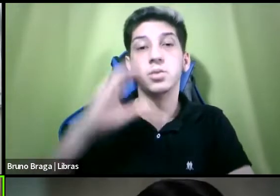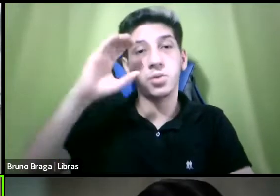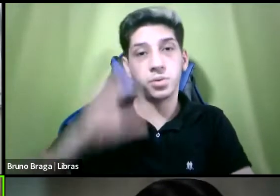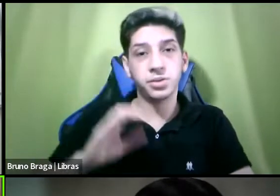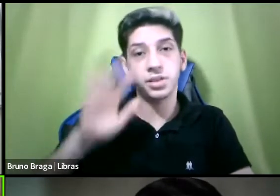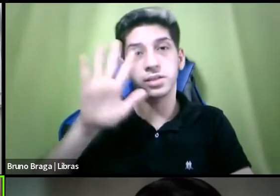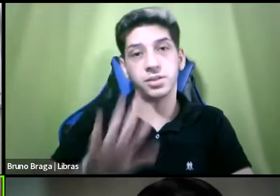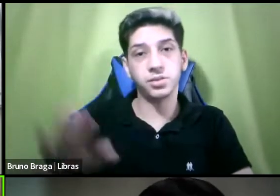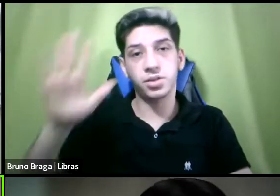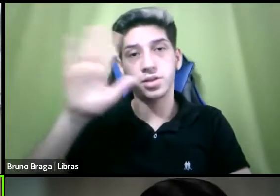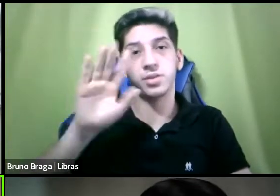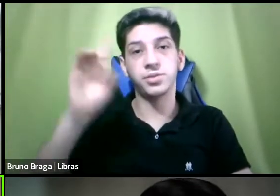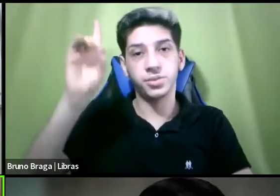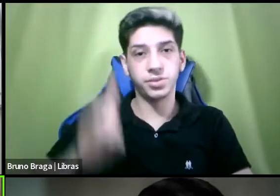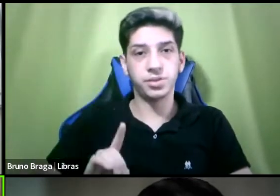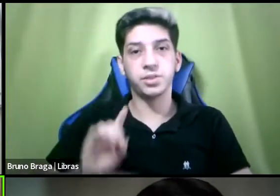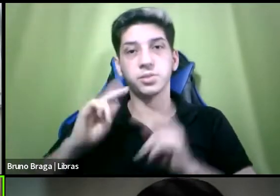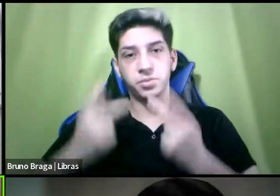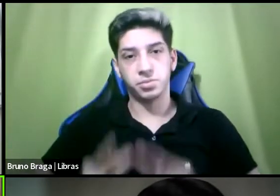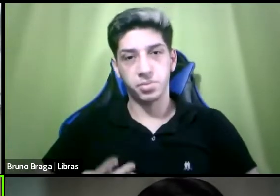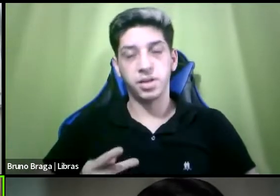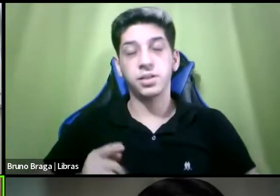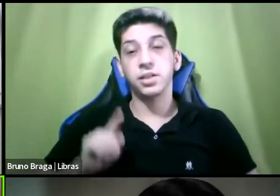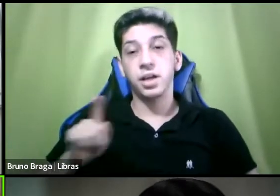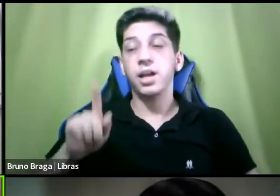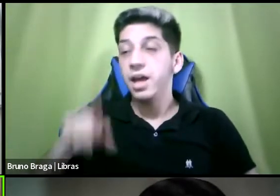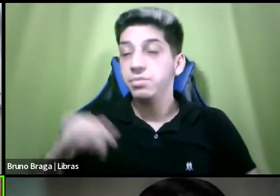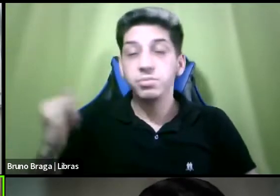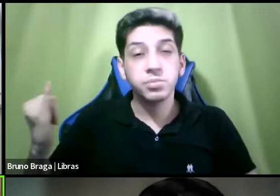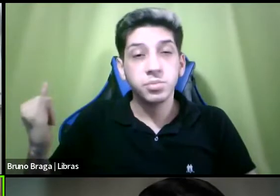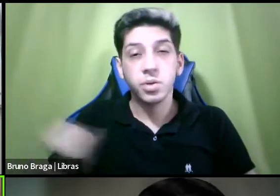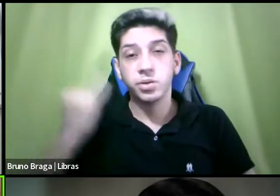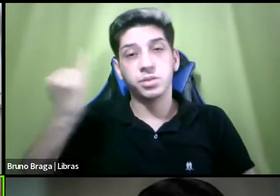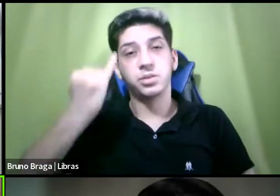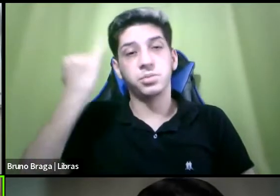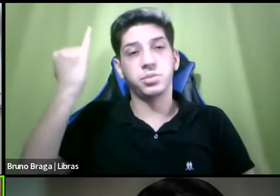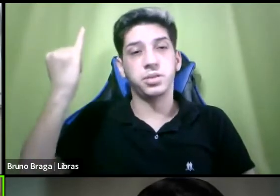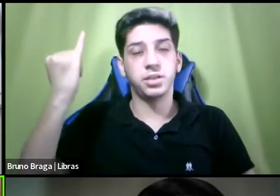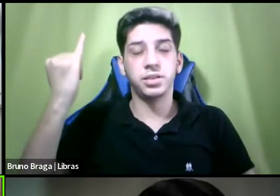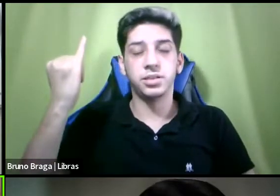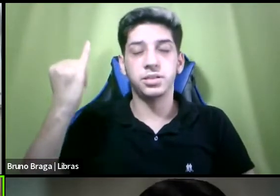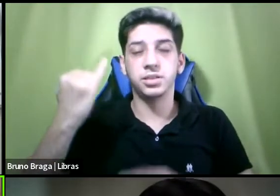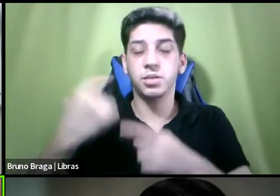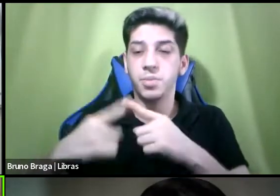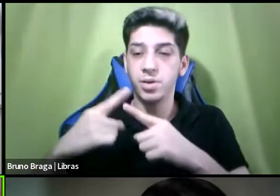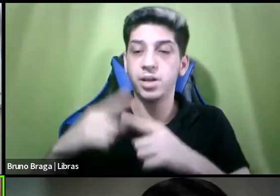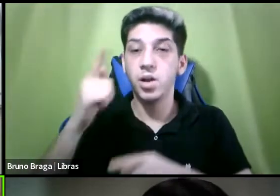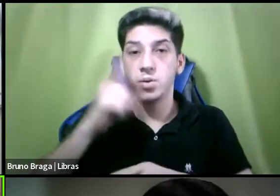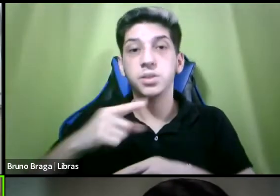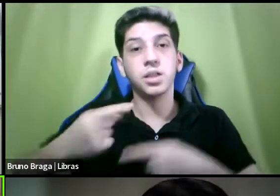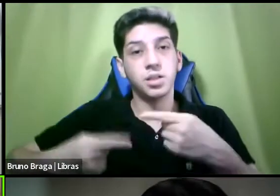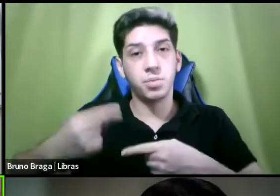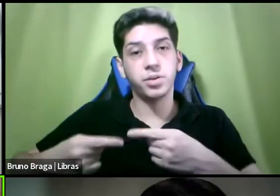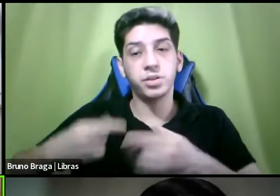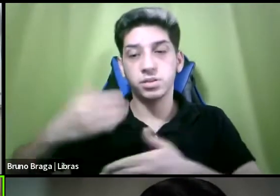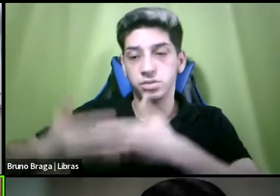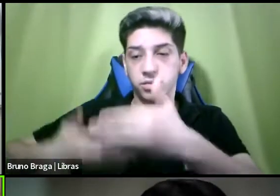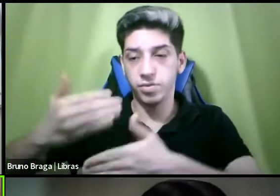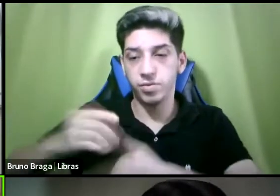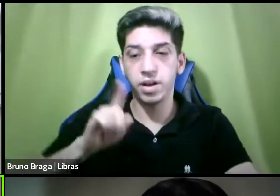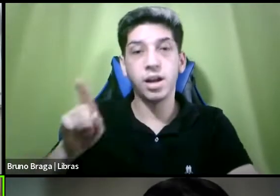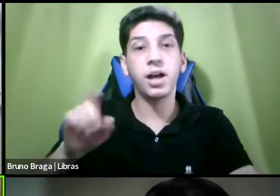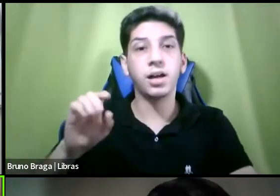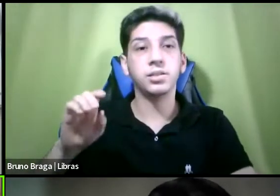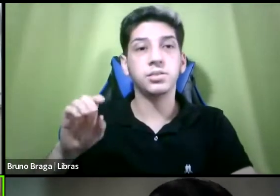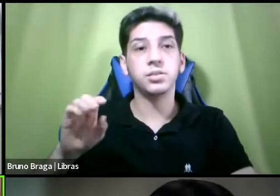Humanos que por sinal foi fundamental para que essa política se desenvolvesse no CNJ foi